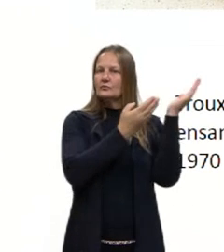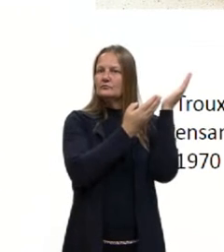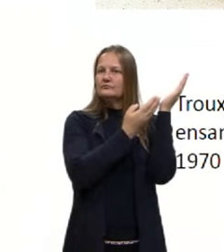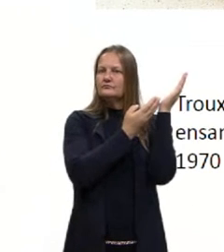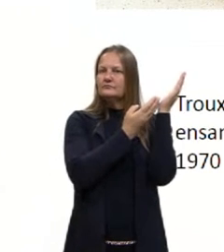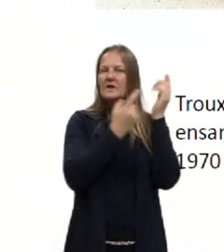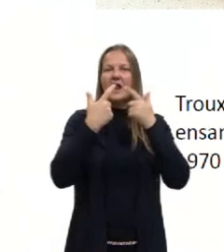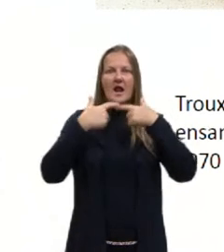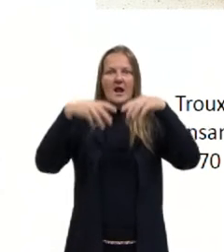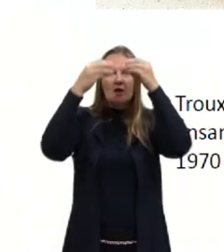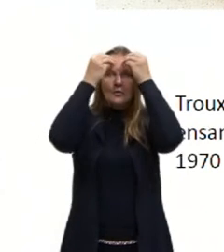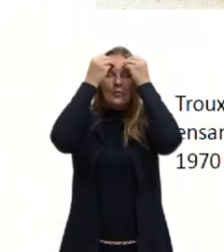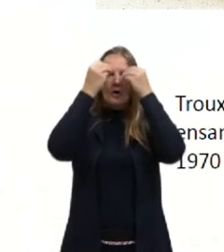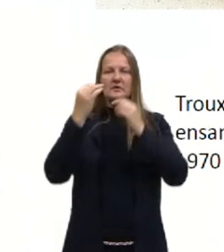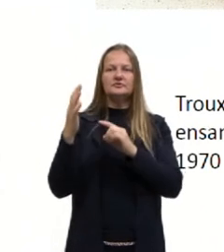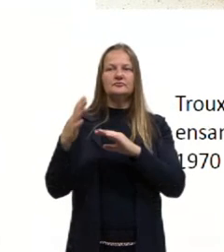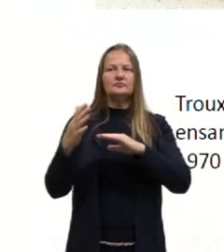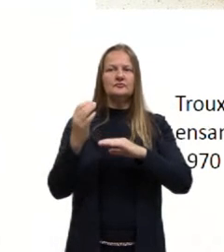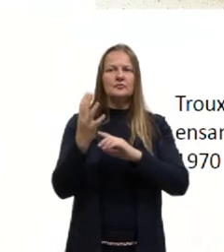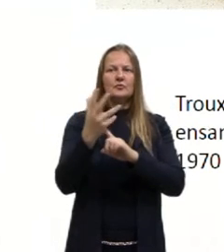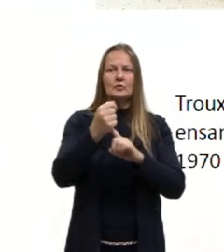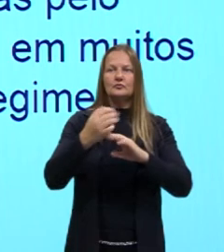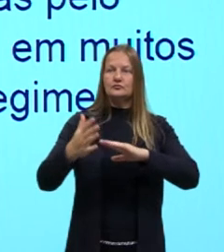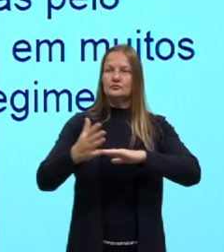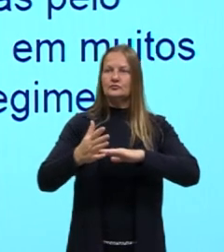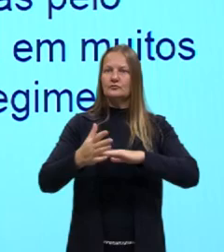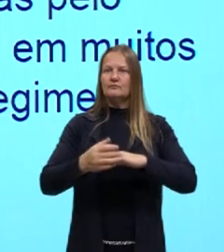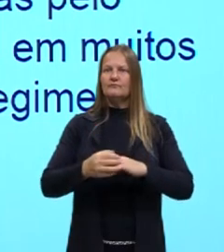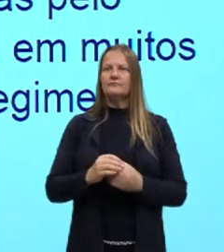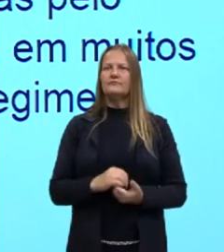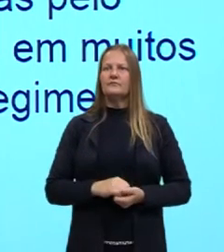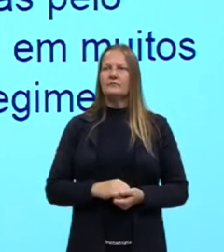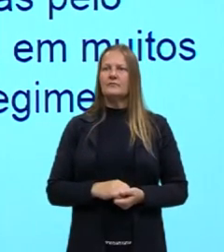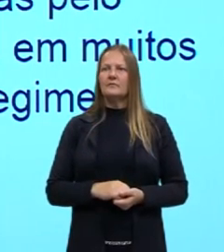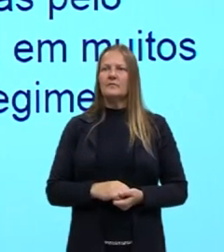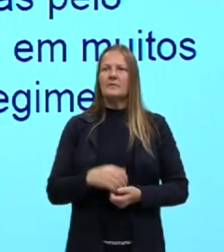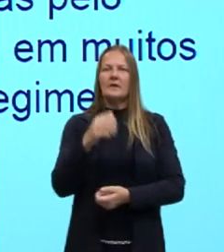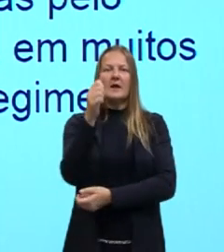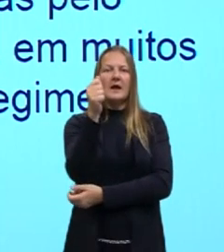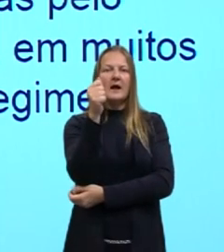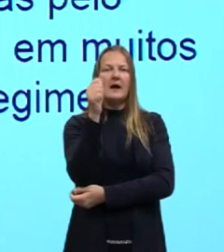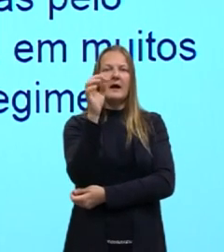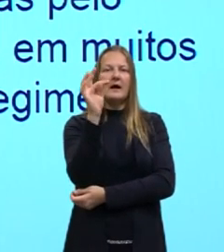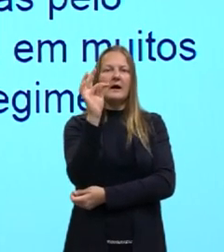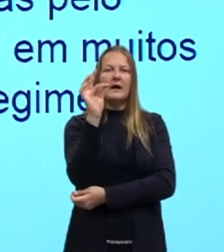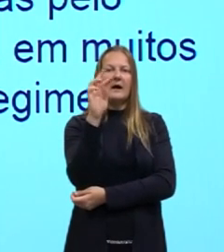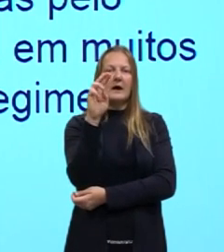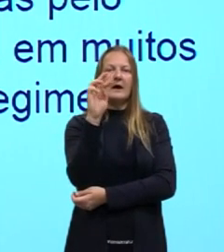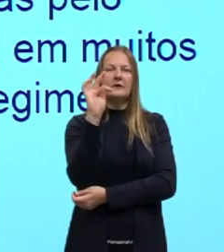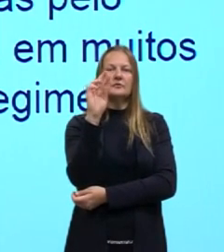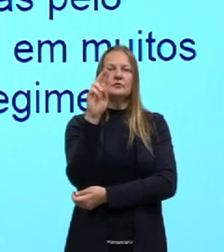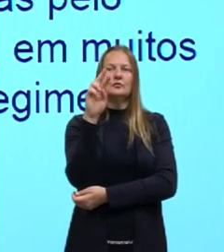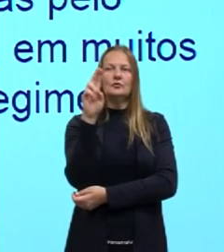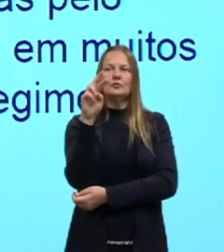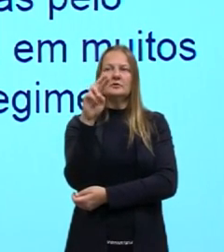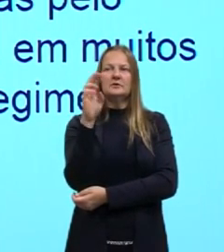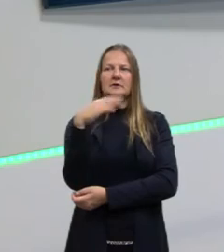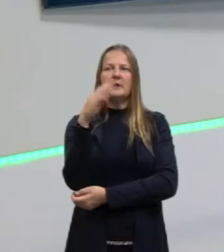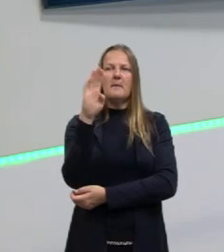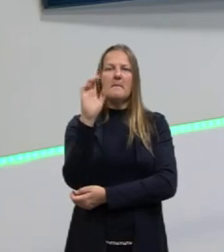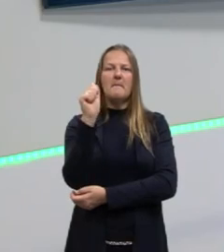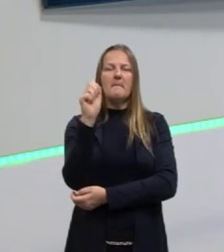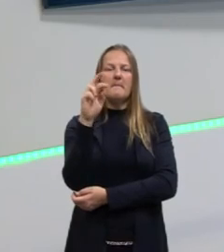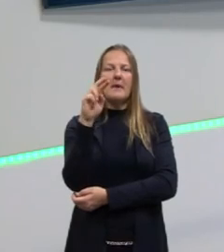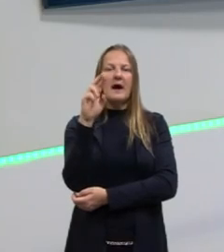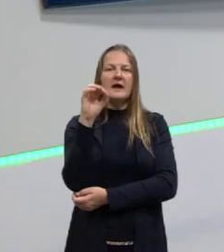linguagem da arte contemporânea, instalação, intervenção. É a trouxa ensanguentada o